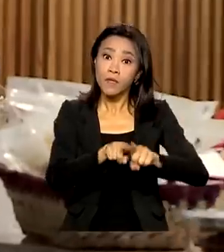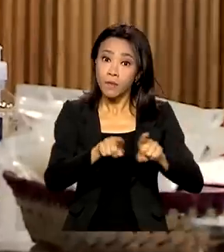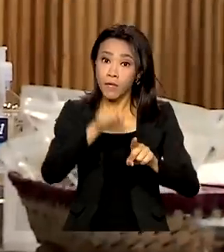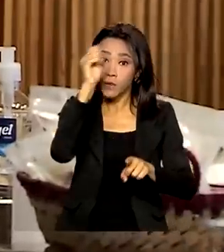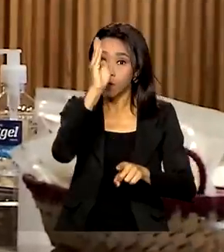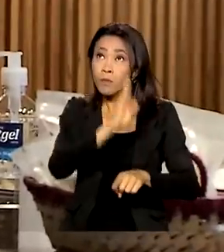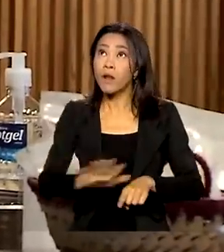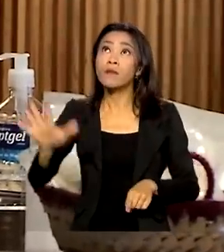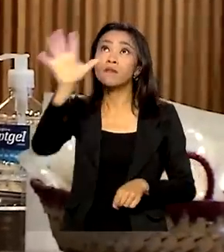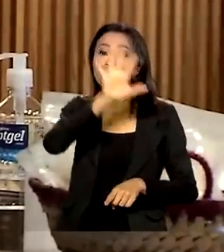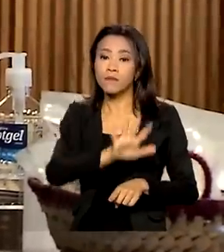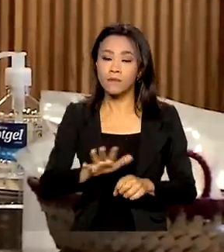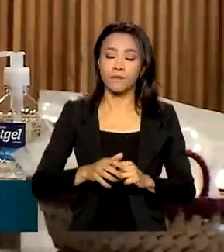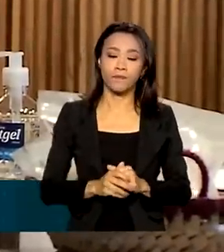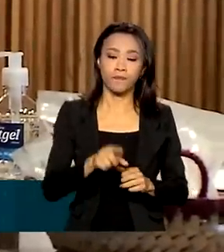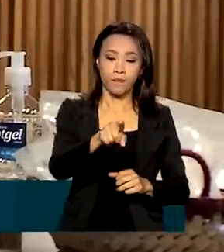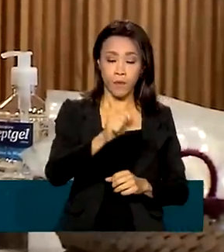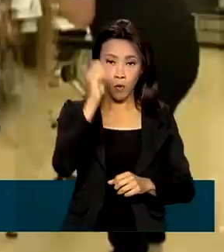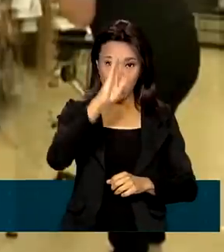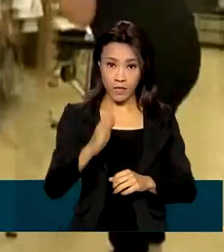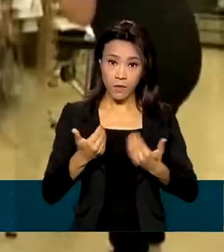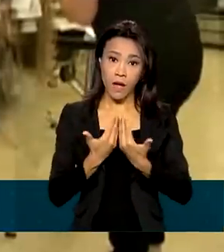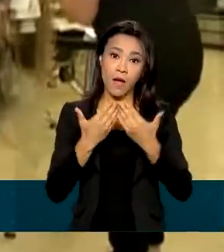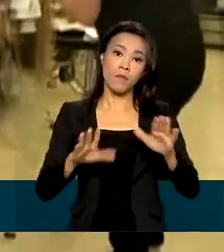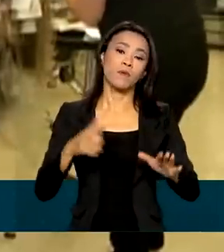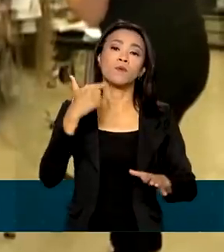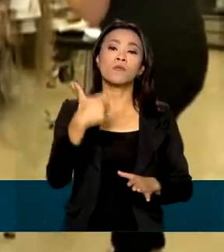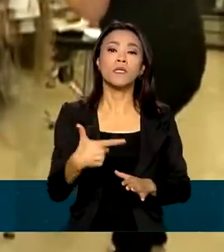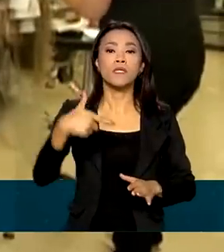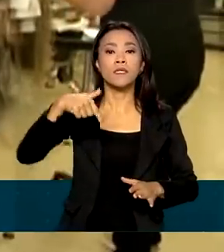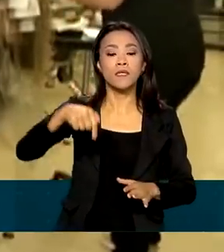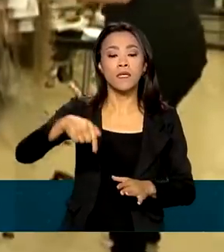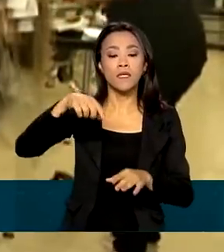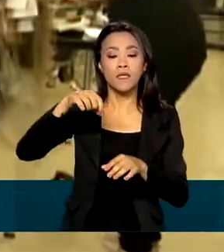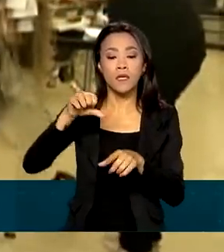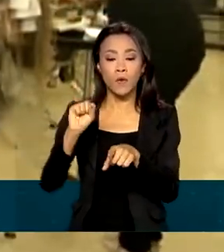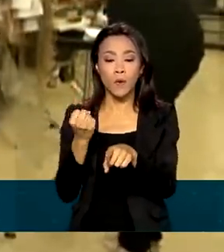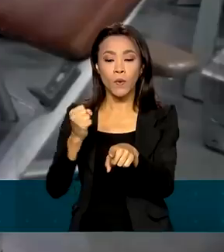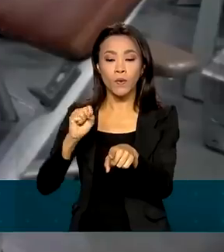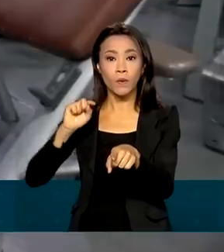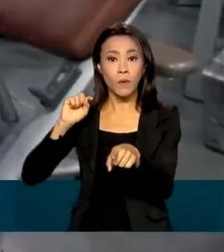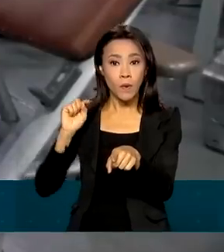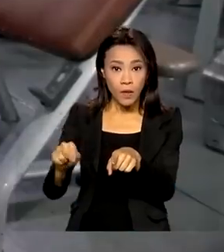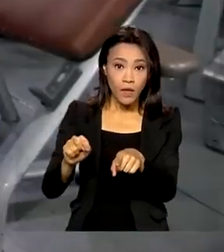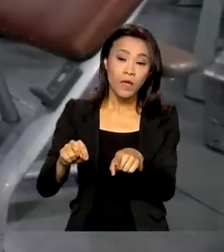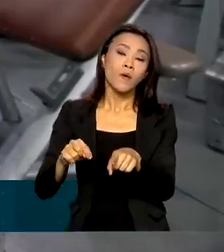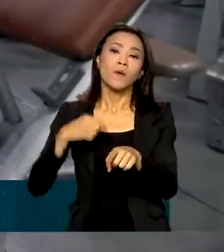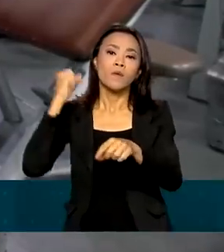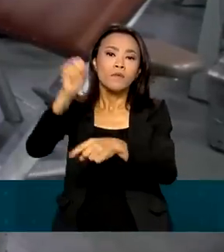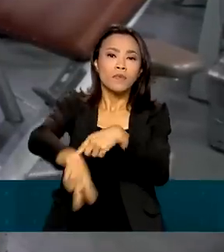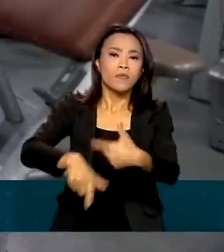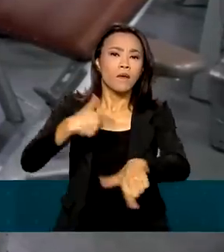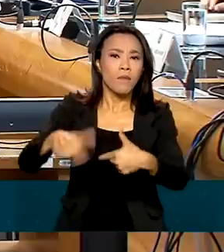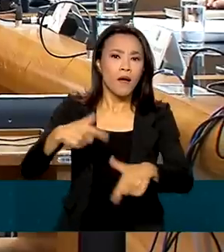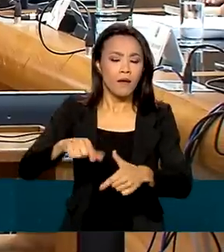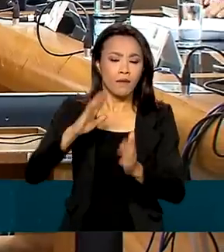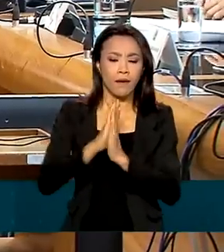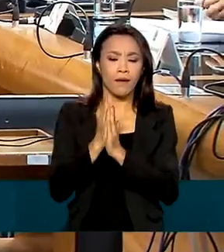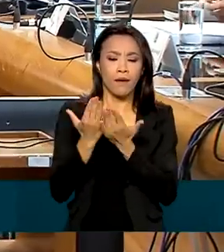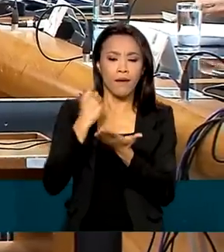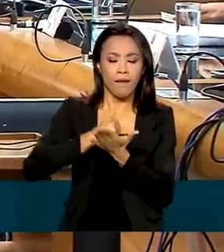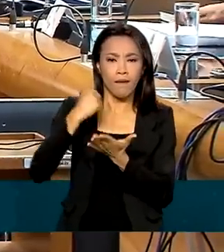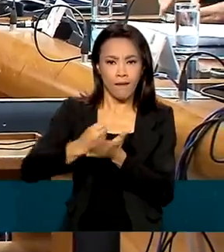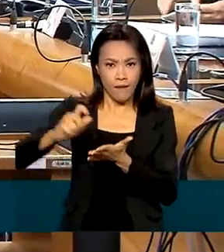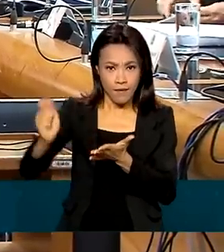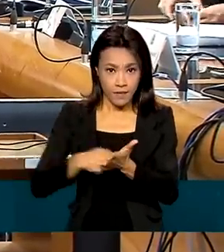O Brasil abriu mais de 278 mil empregos com carteira assinada em agosto, segundo dados do novo